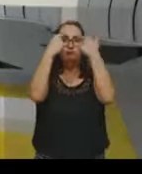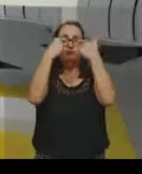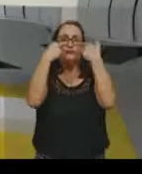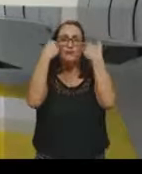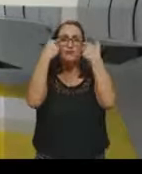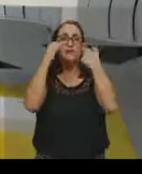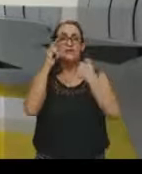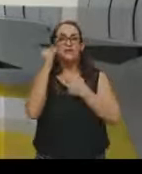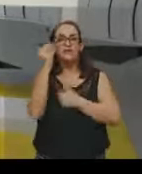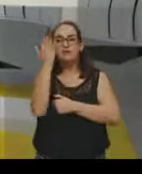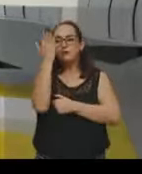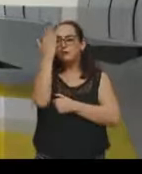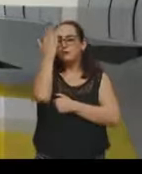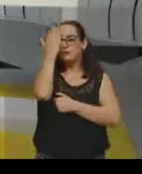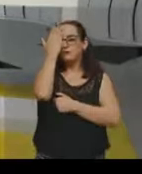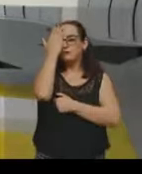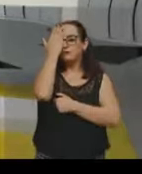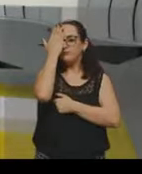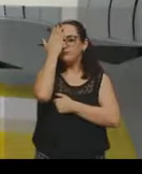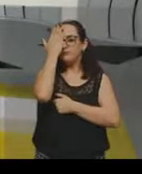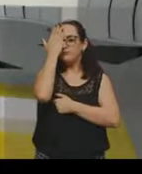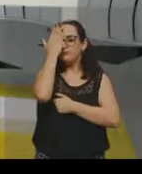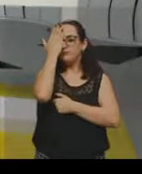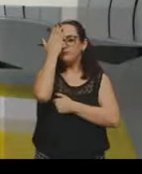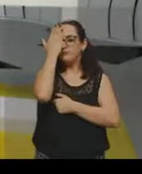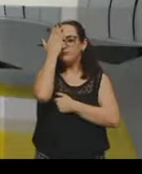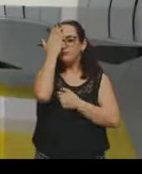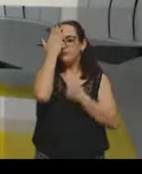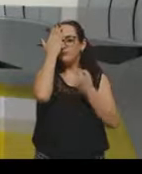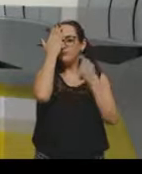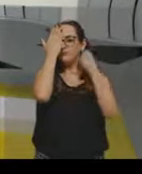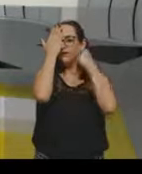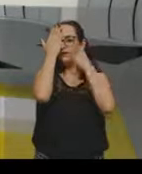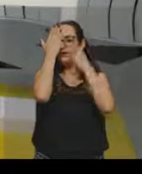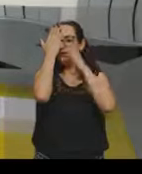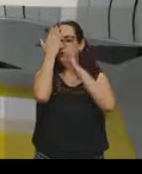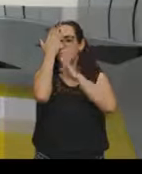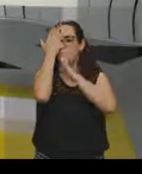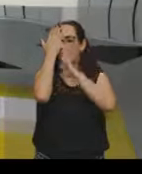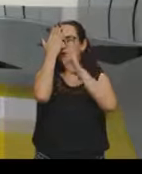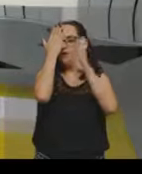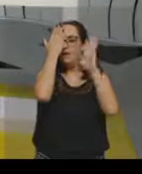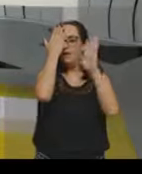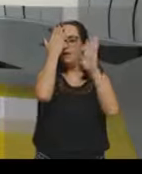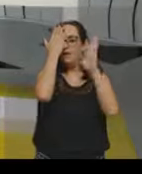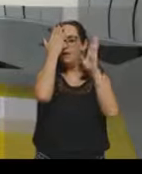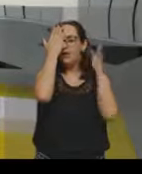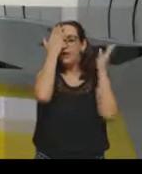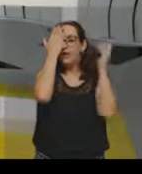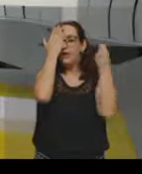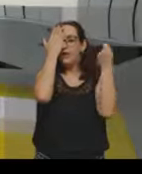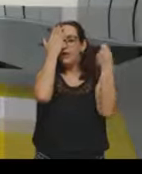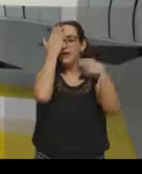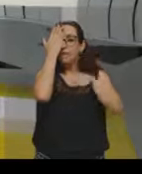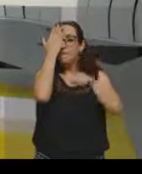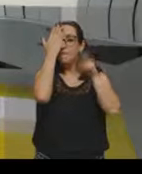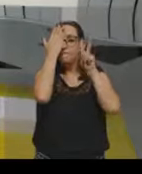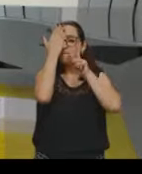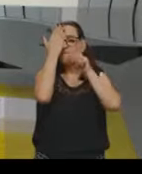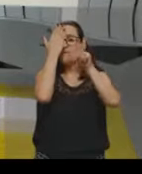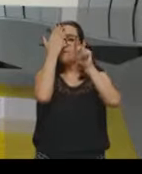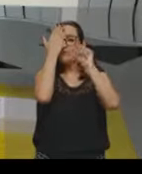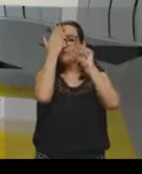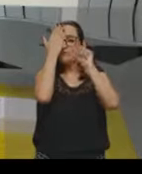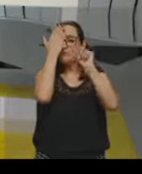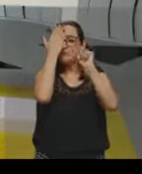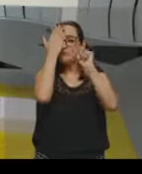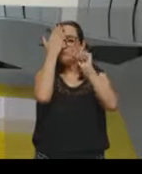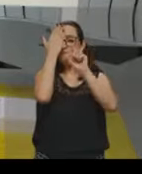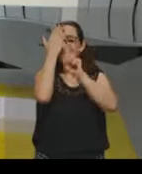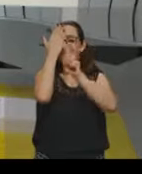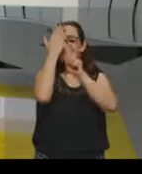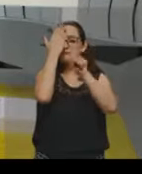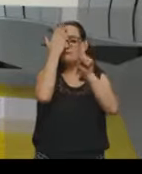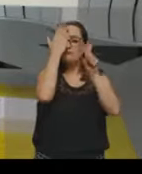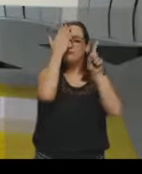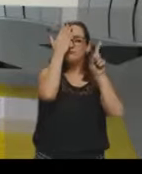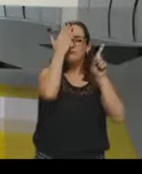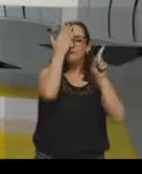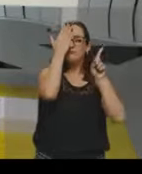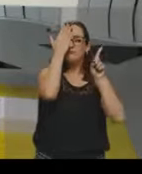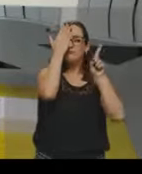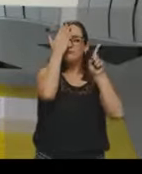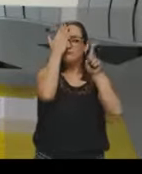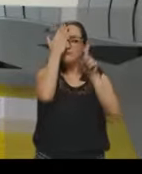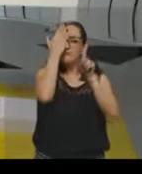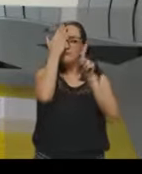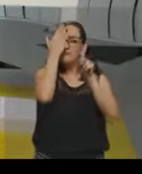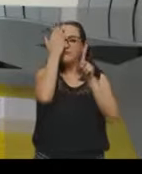um dos olhos, vocês terão um campo de visão limitado. Se eu tampo o olho direito,